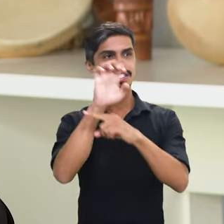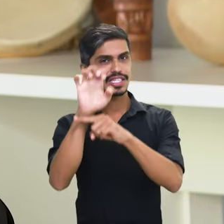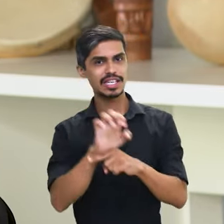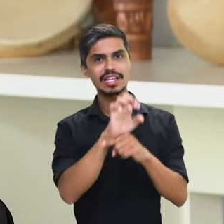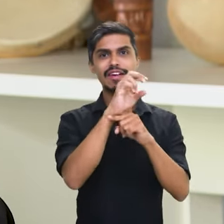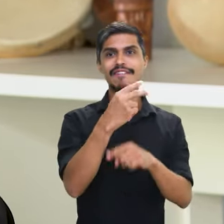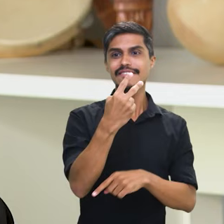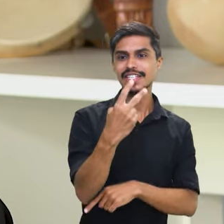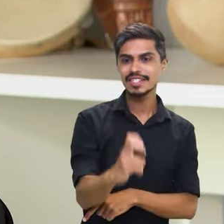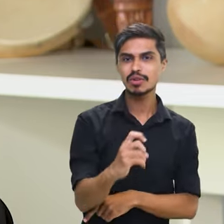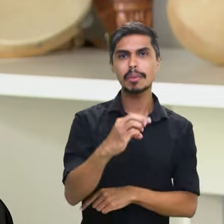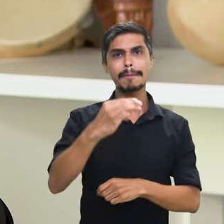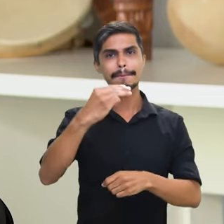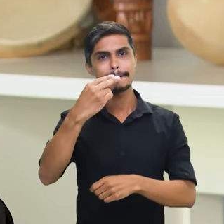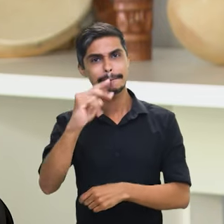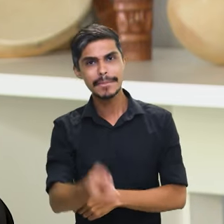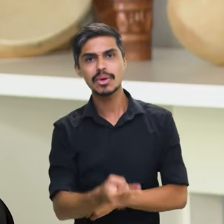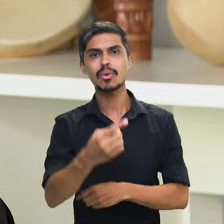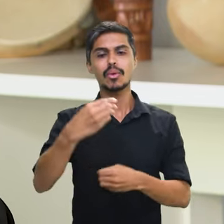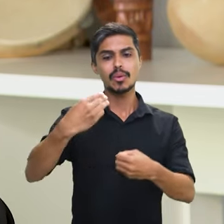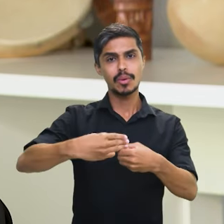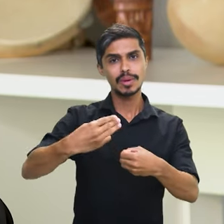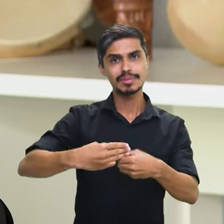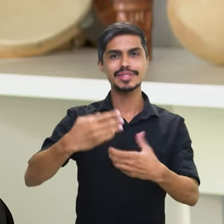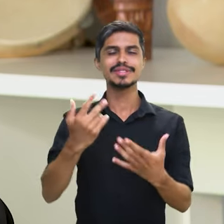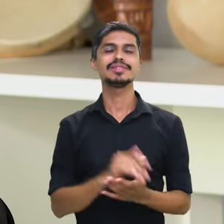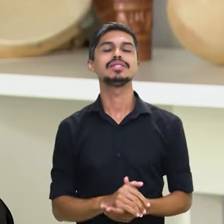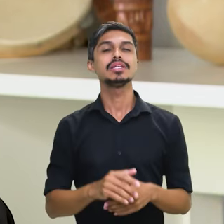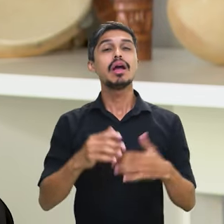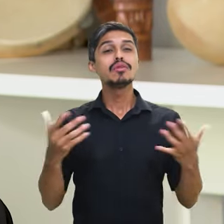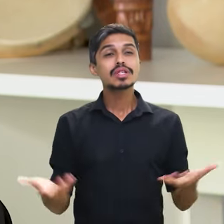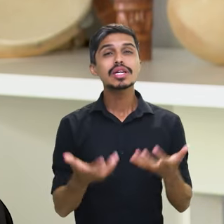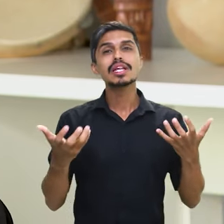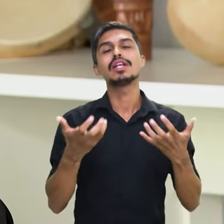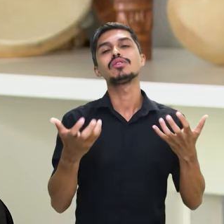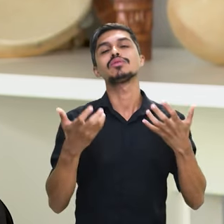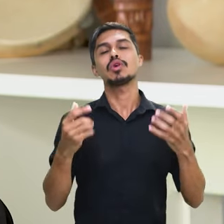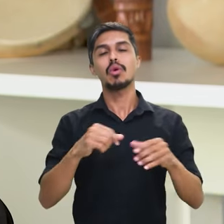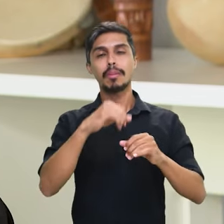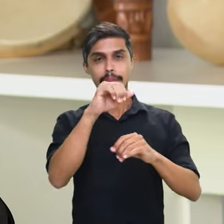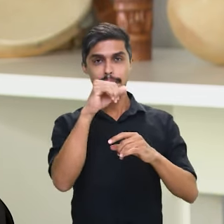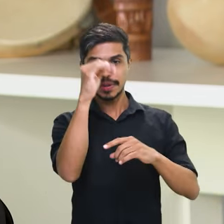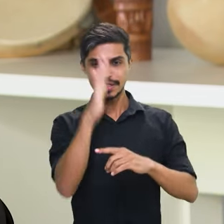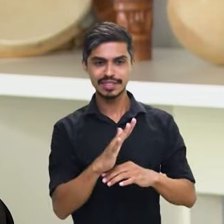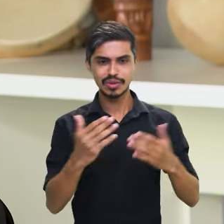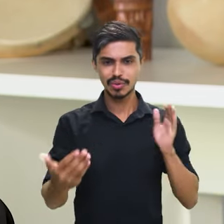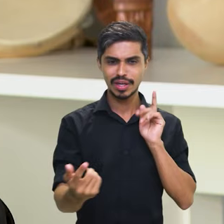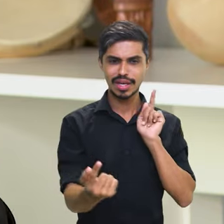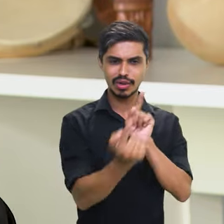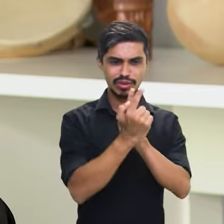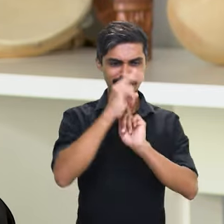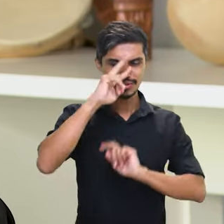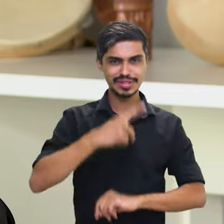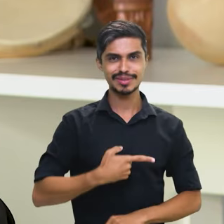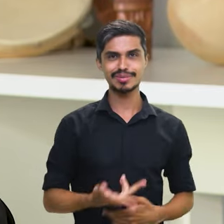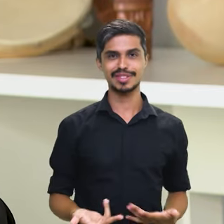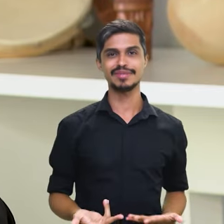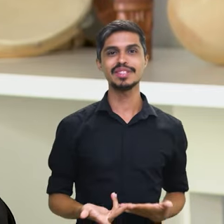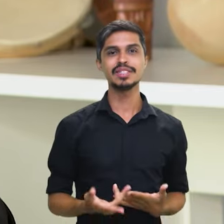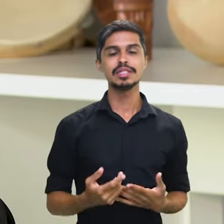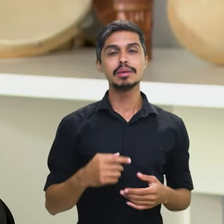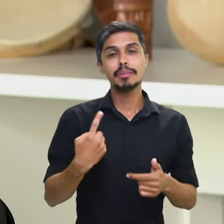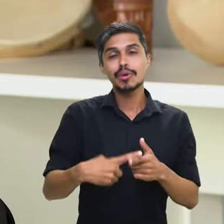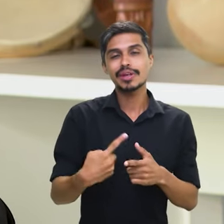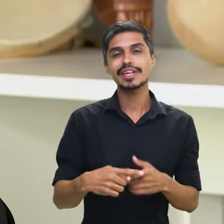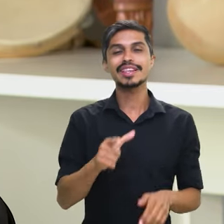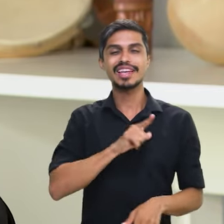mil municípios. É um período de reencontrar o Brasil com o Brasil. Há um débito do Brasil com